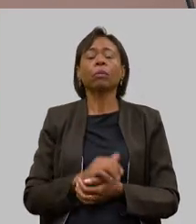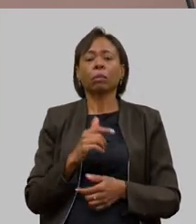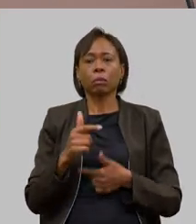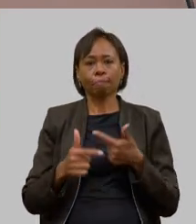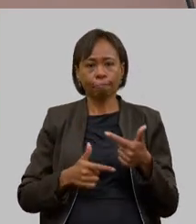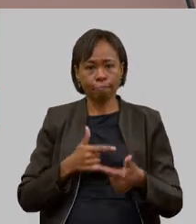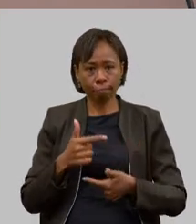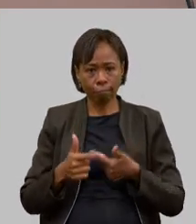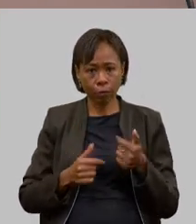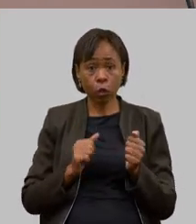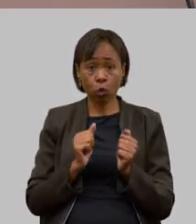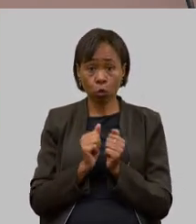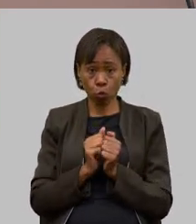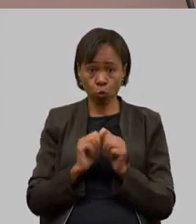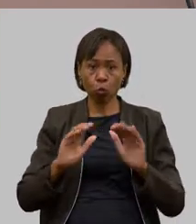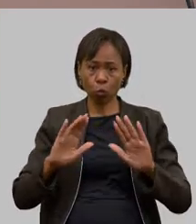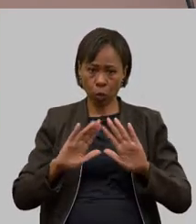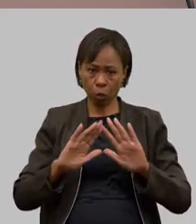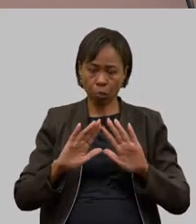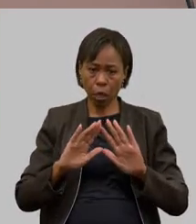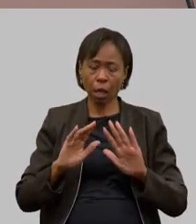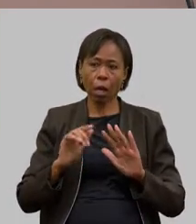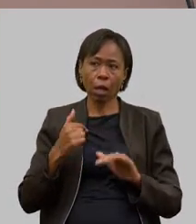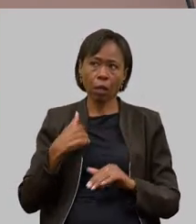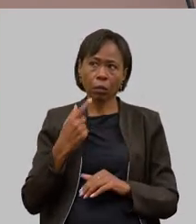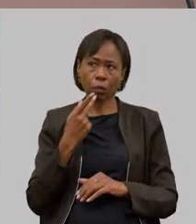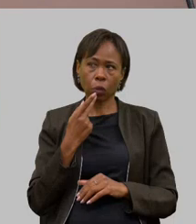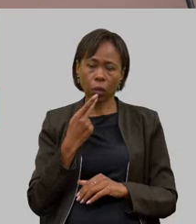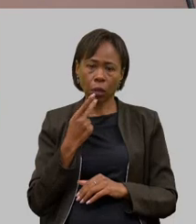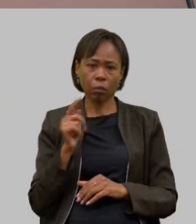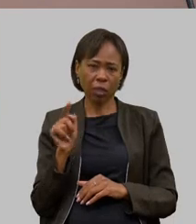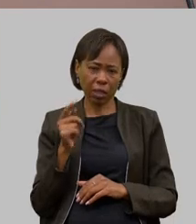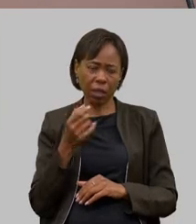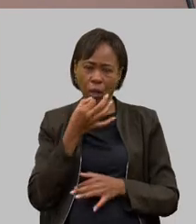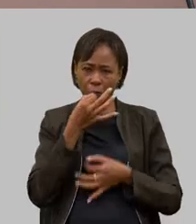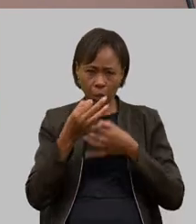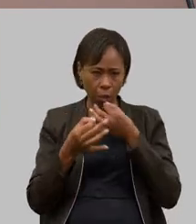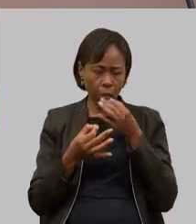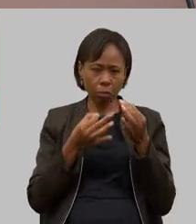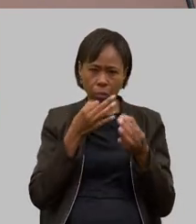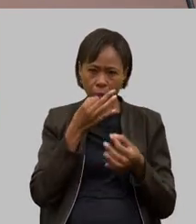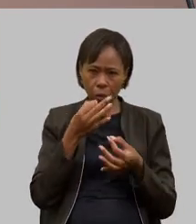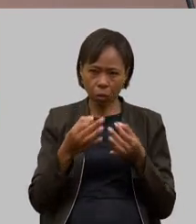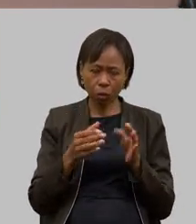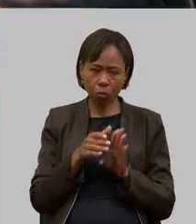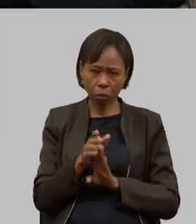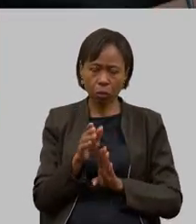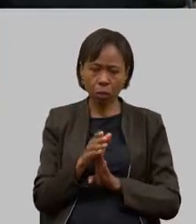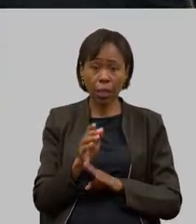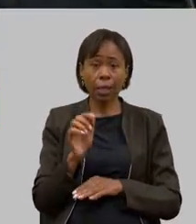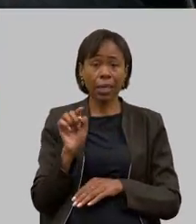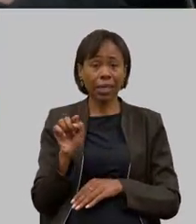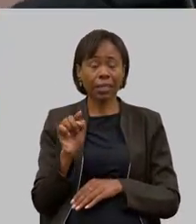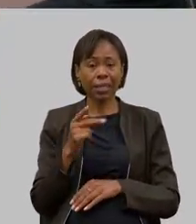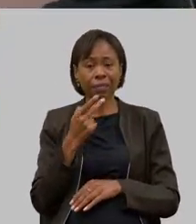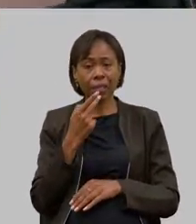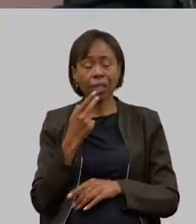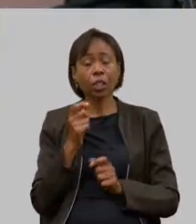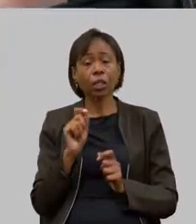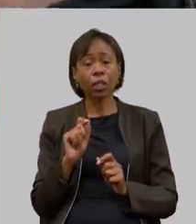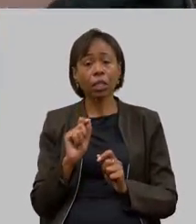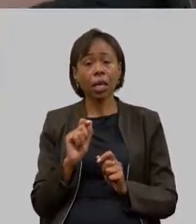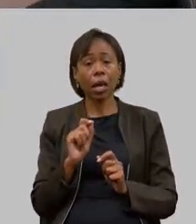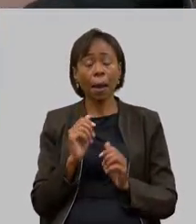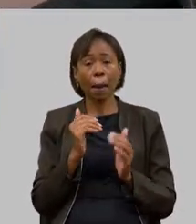com vocês aqui e aí eu posso mencionar você falou nos deu algumas sugestões exatamente essa questão da gente potencializar